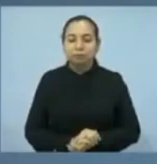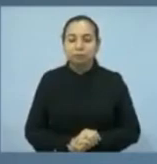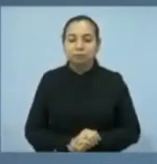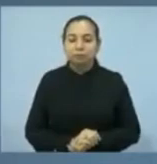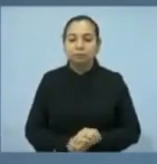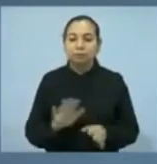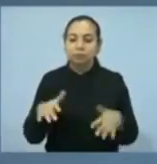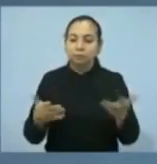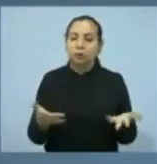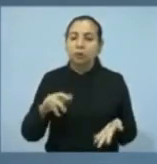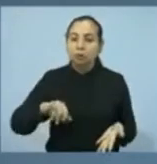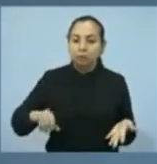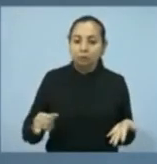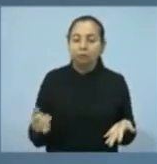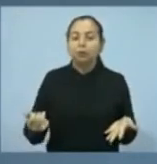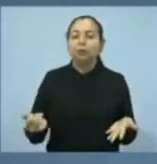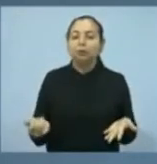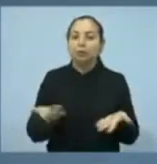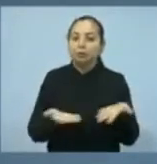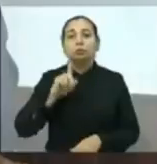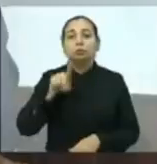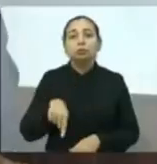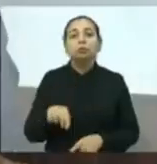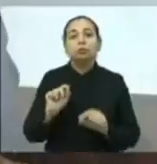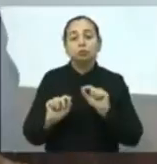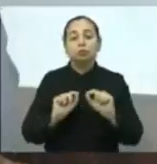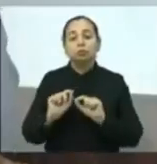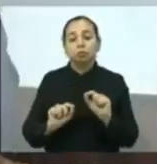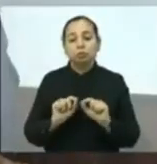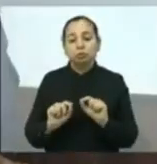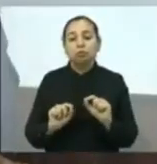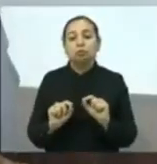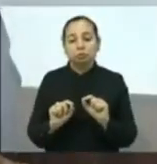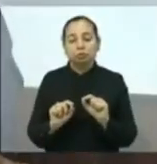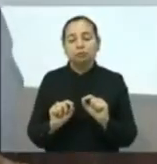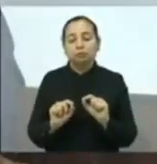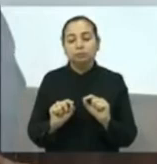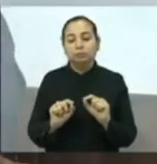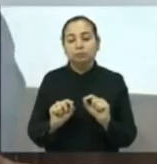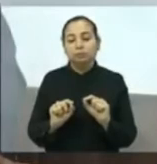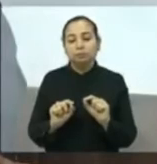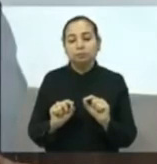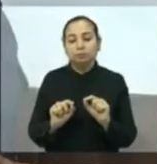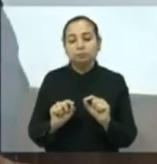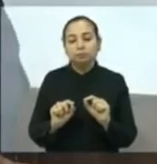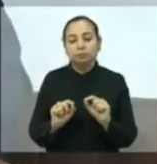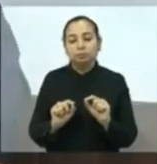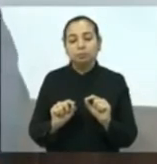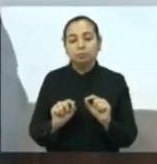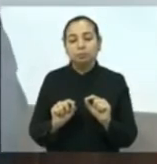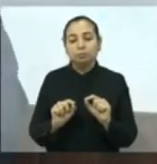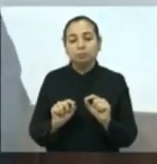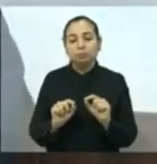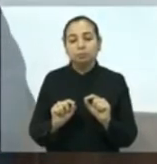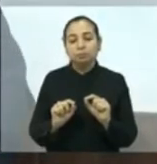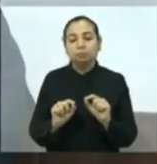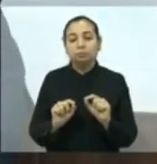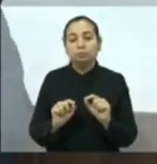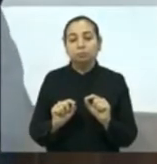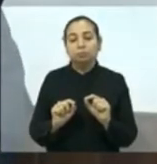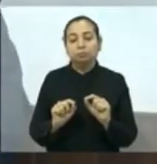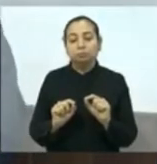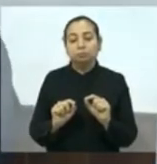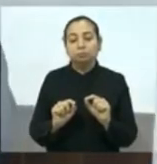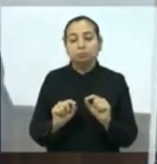Enquanto os colegas vêm para votar, que plural tem quando ocupamos nossas